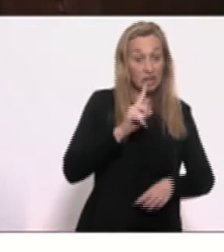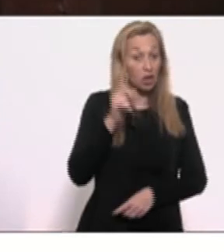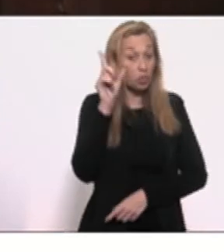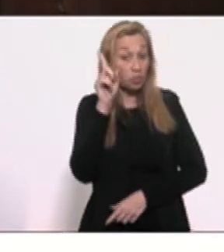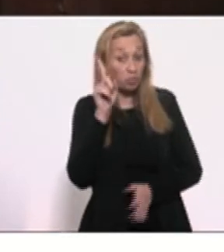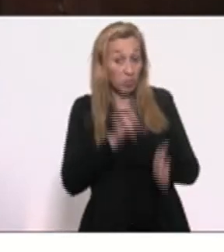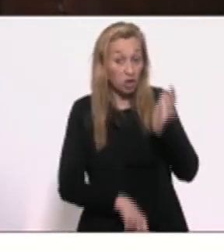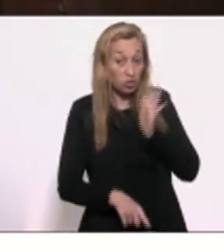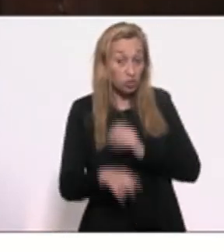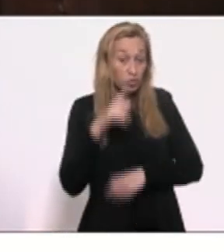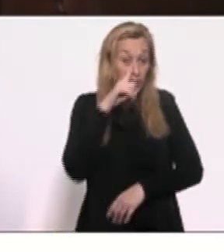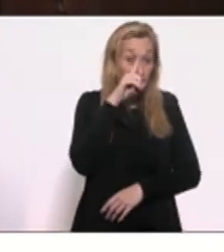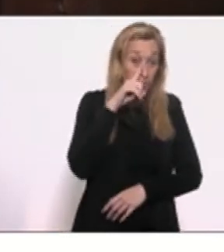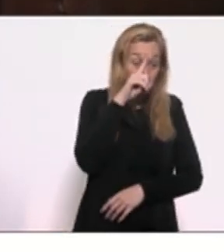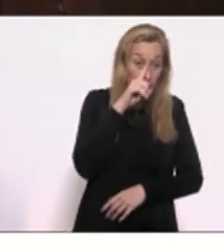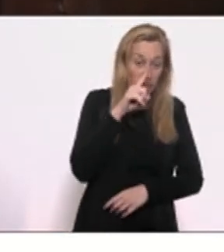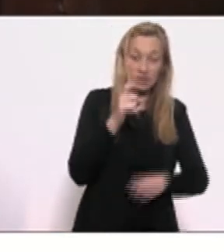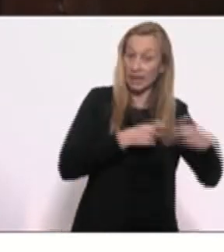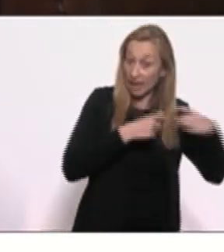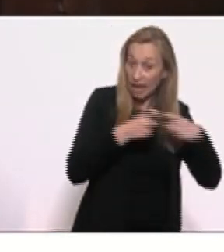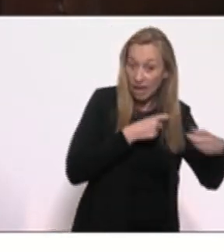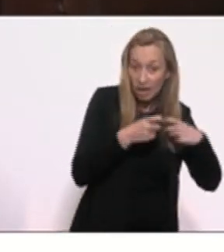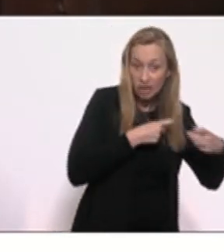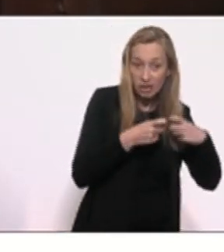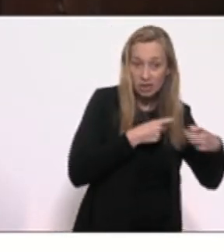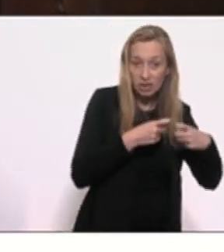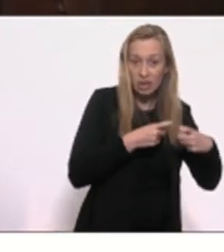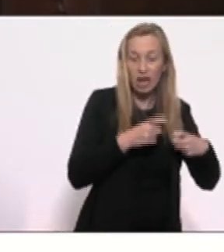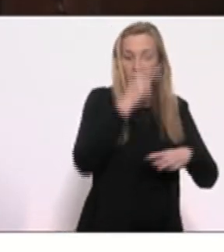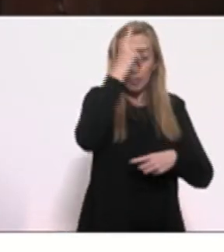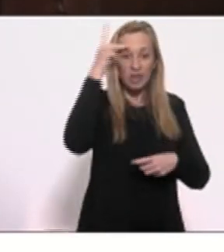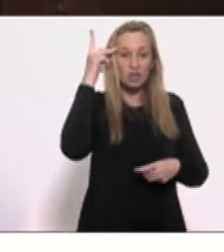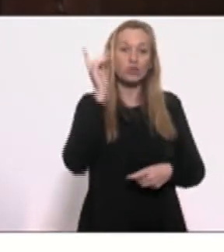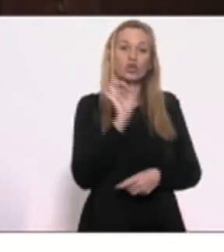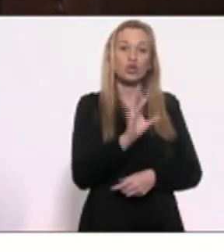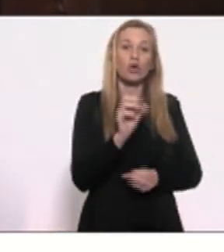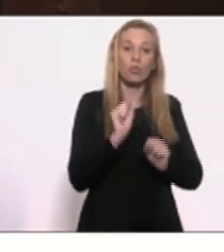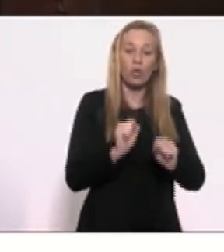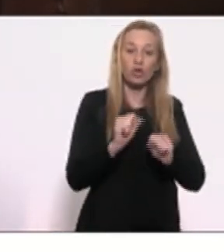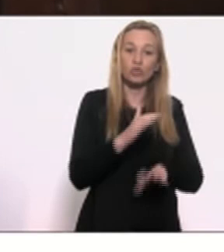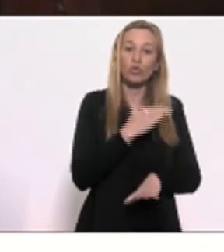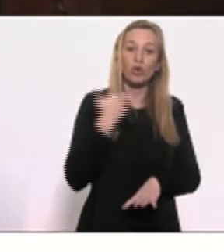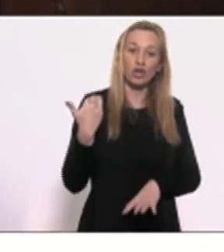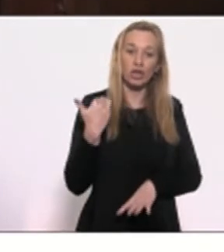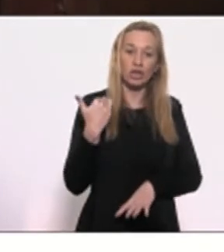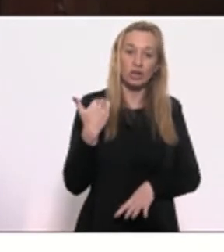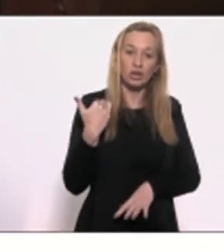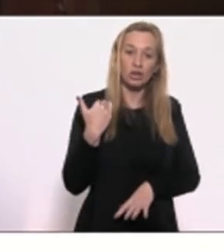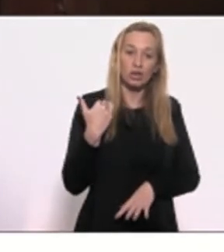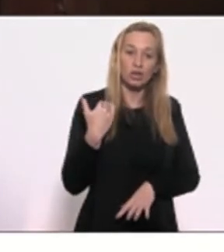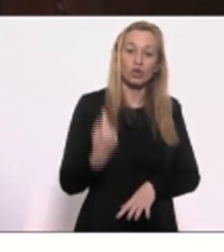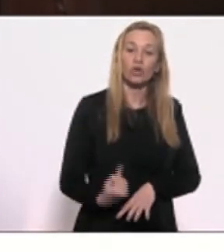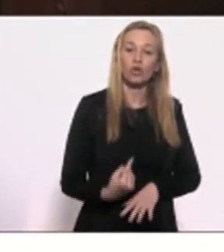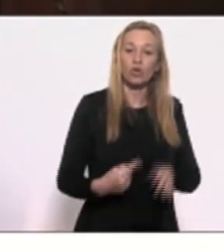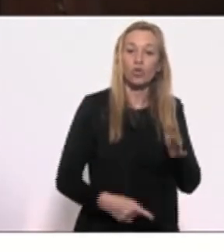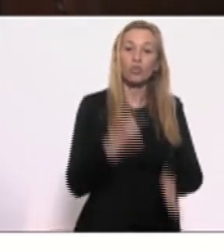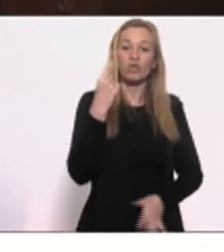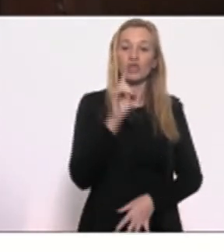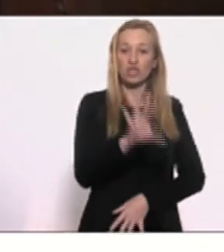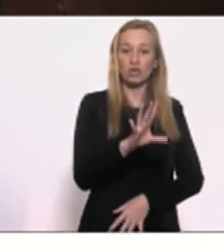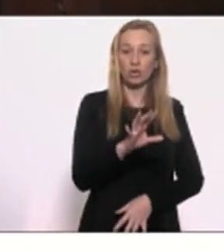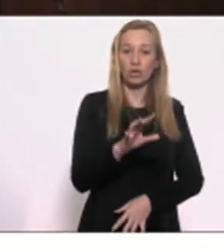perigosa. Na guerra a pessoa só pode morrer uma única vez,